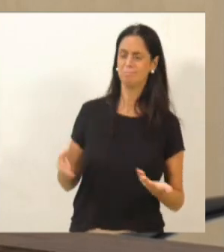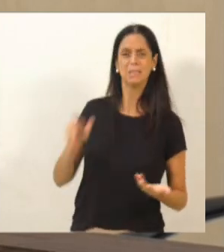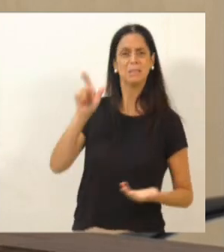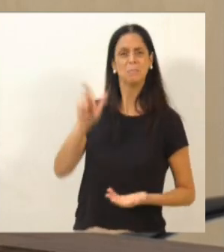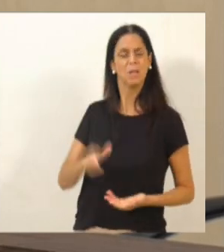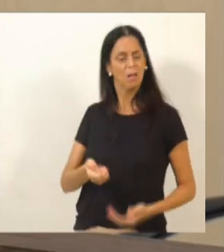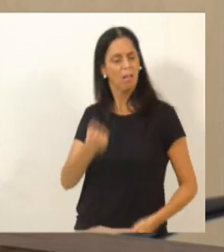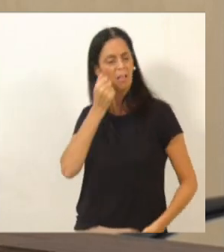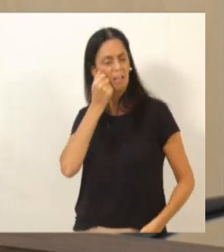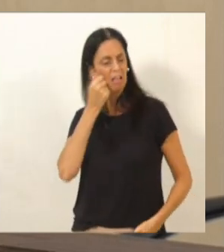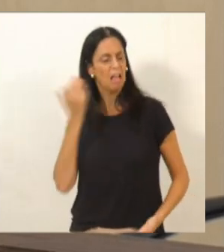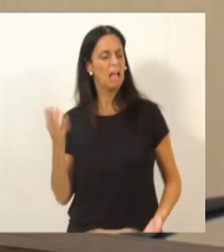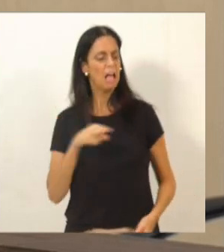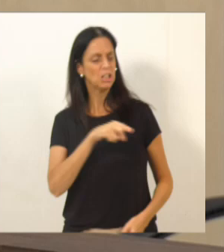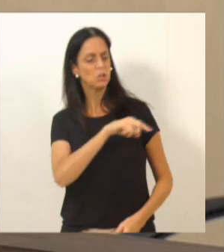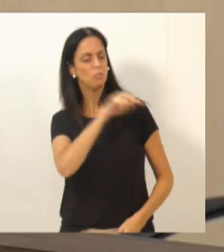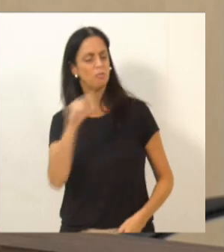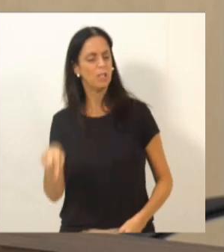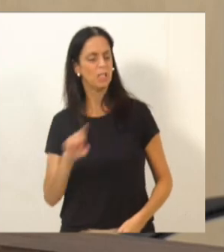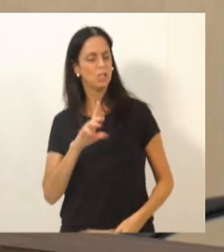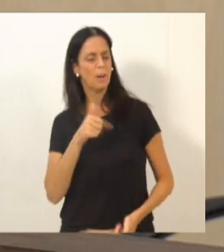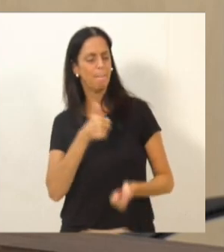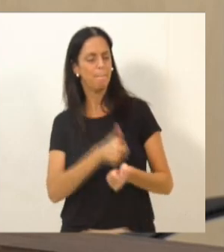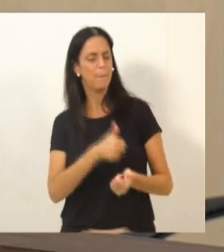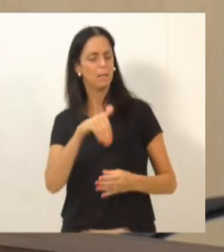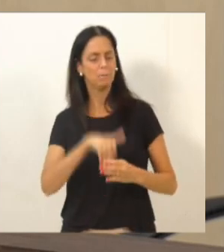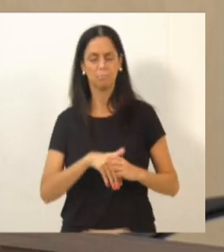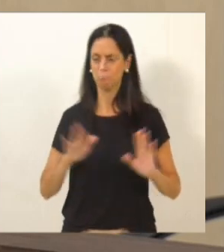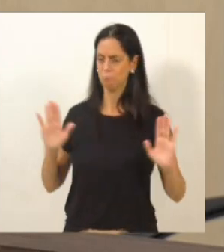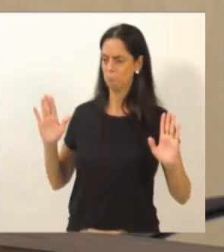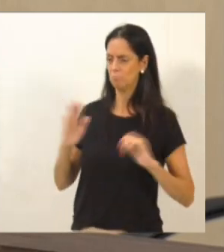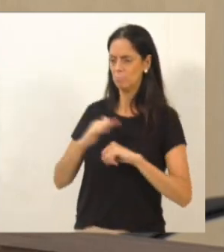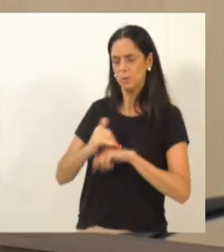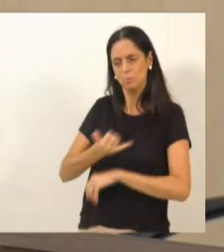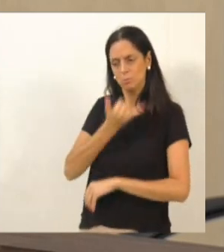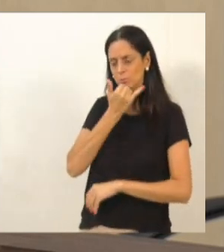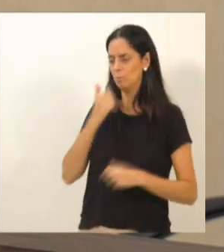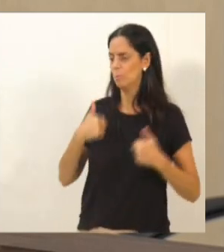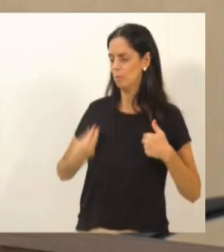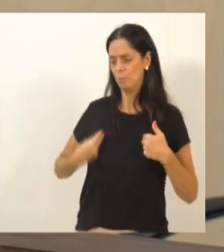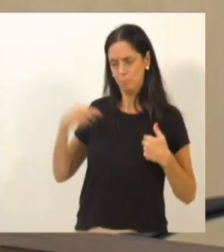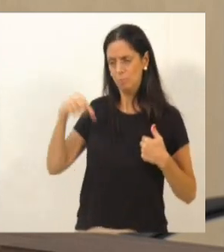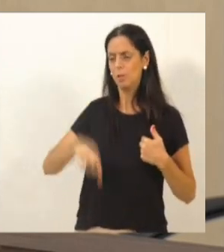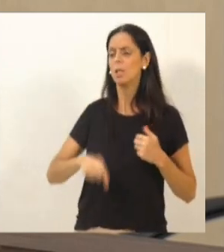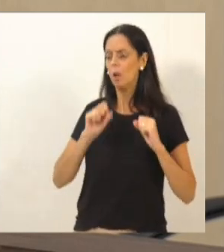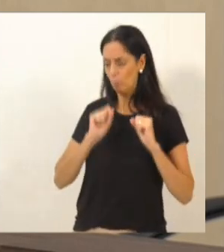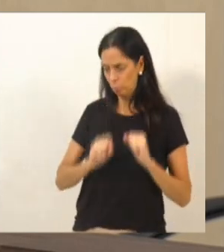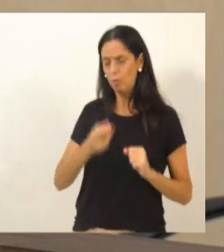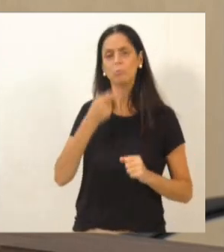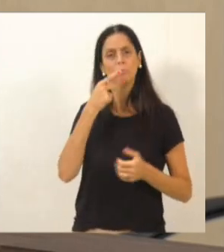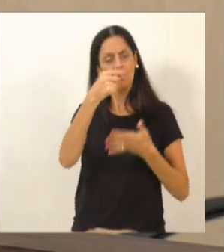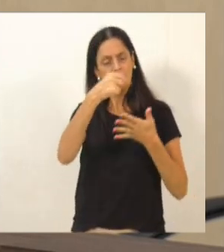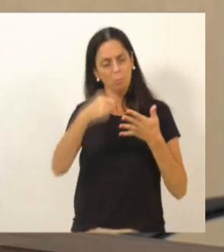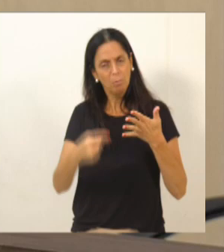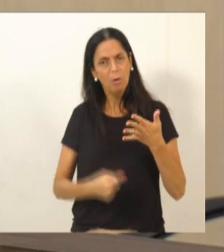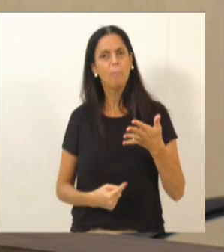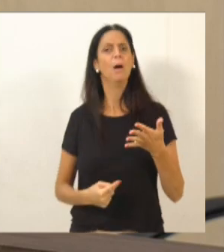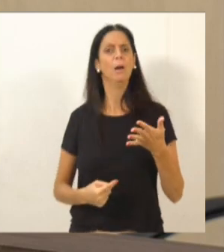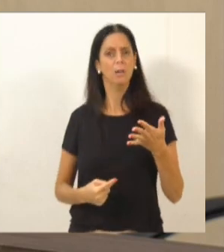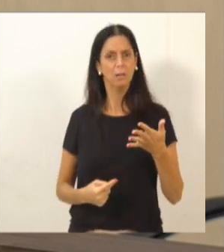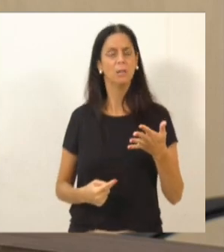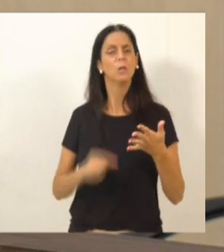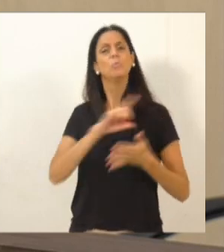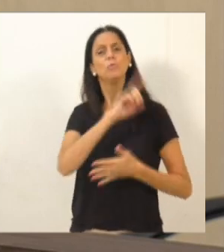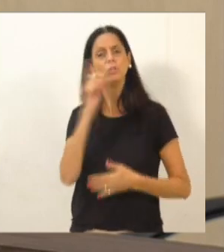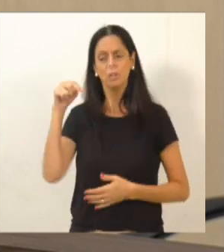aparece na época da eleição. Eu falei, querido, desculpa, mas eu estava aqui e posso te pontuar, como nós pontuamos ontem, e foi muito